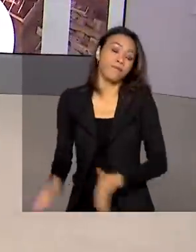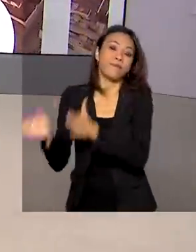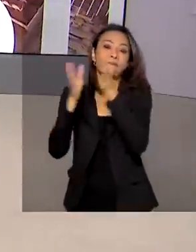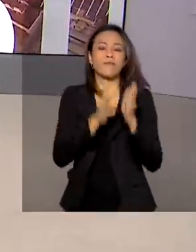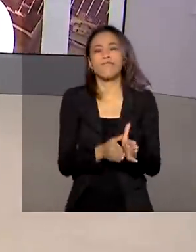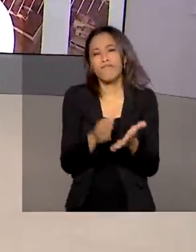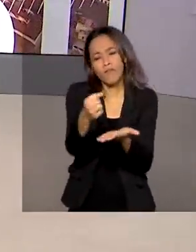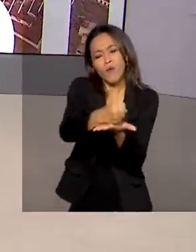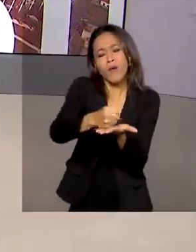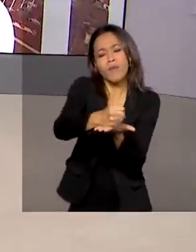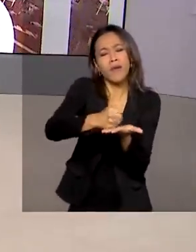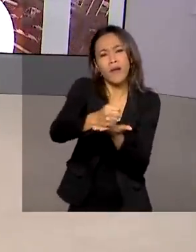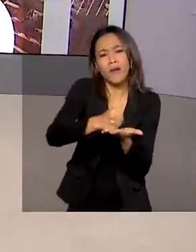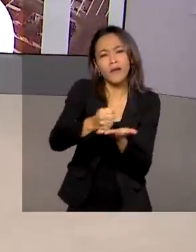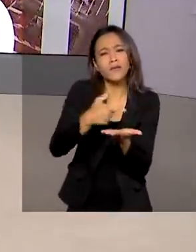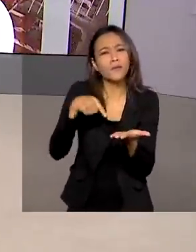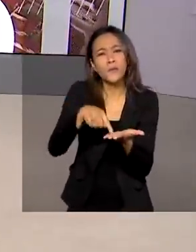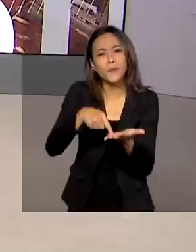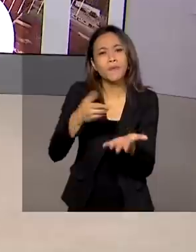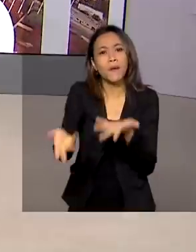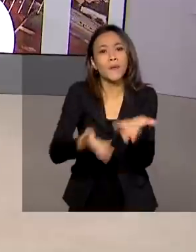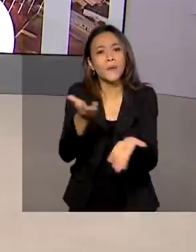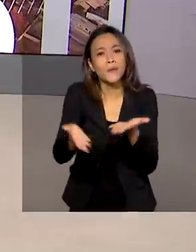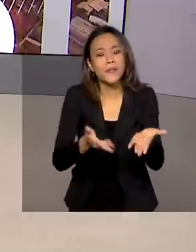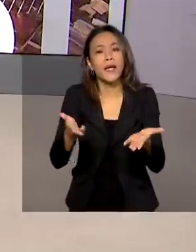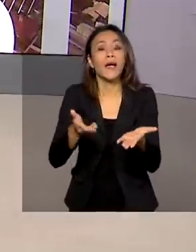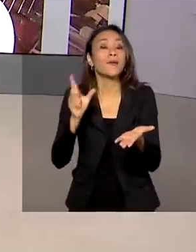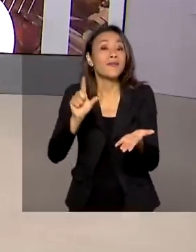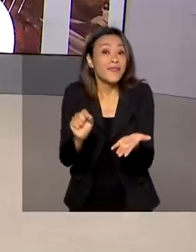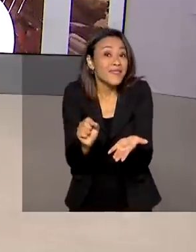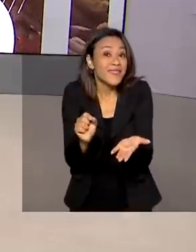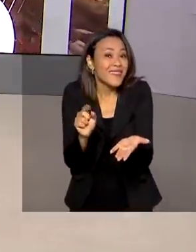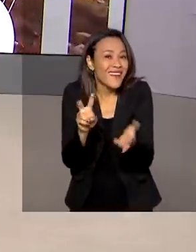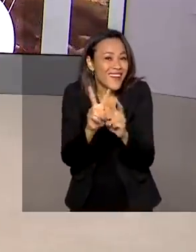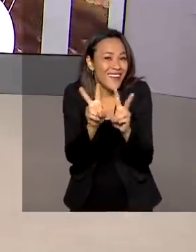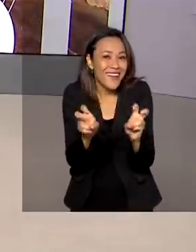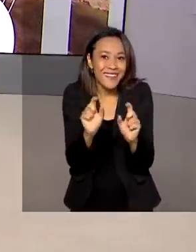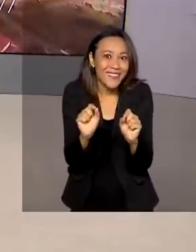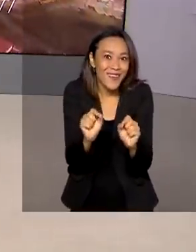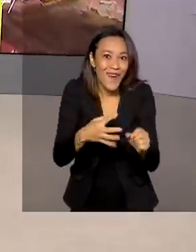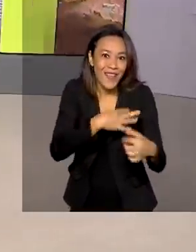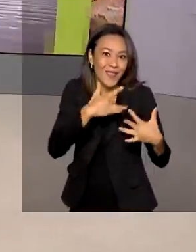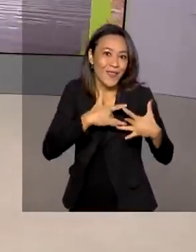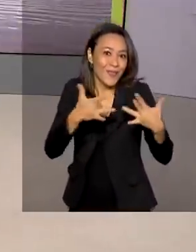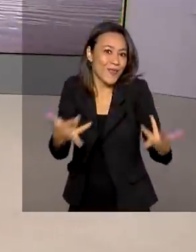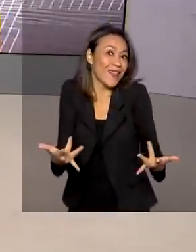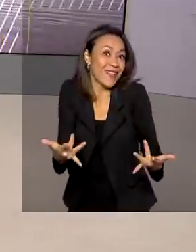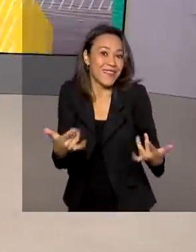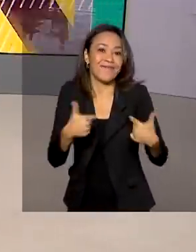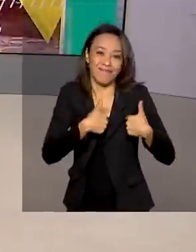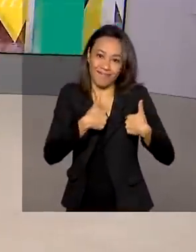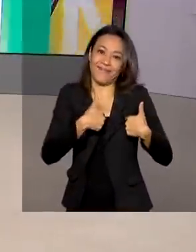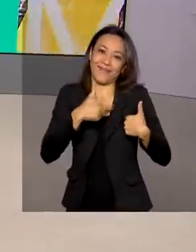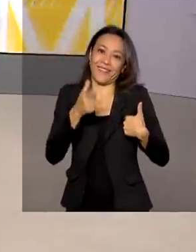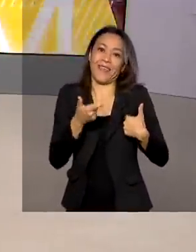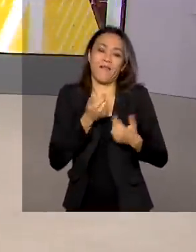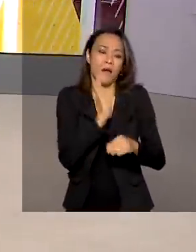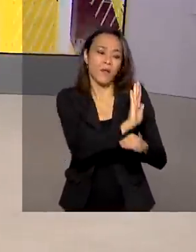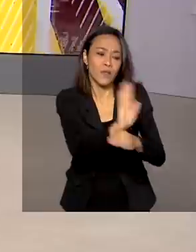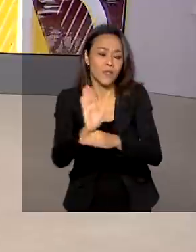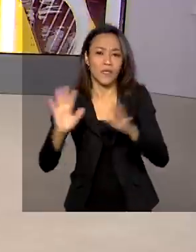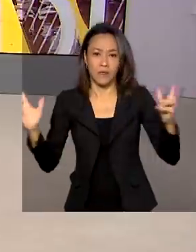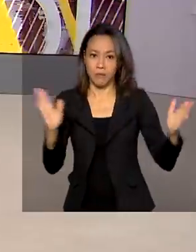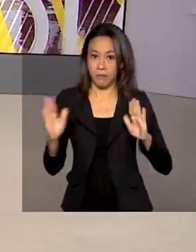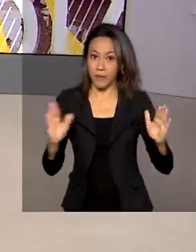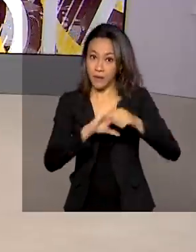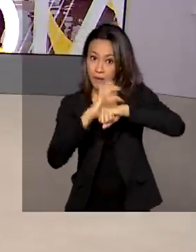pandemia que tem como principal agente a solidariedade. Empresários, comerciantes e funcionários da Companhia